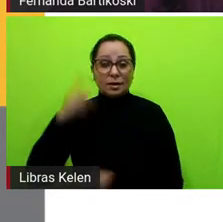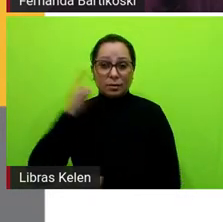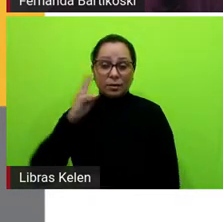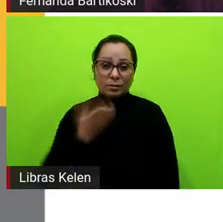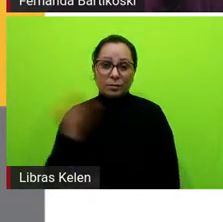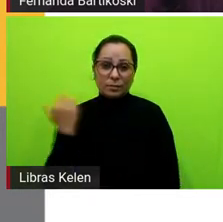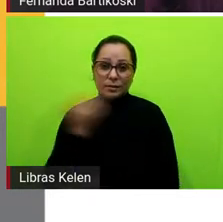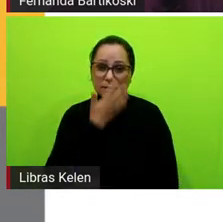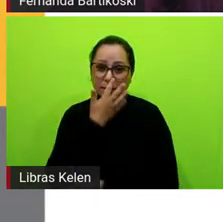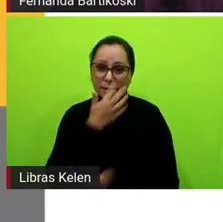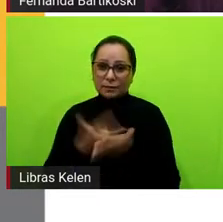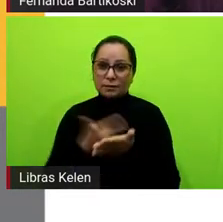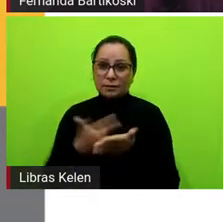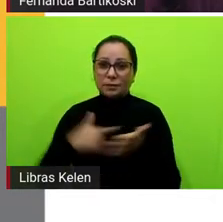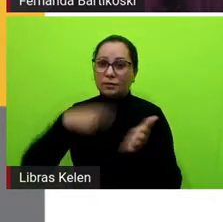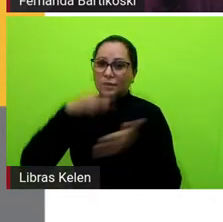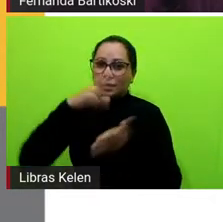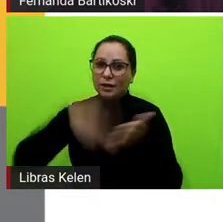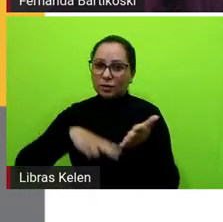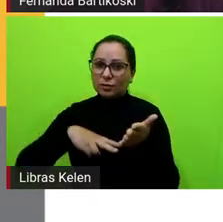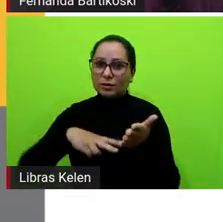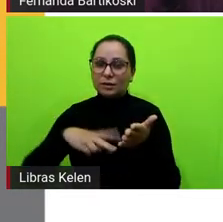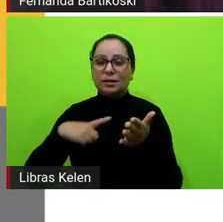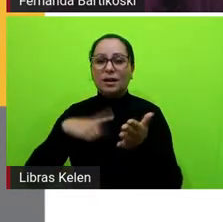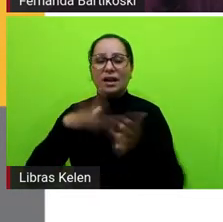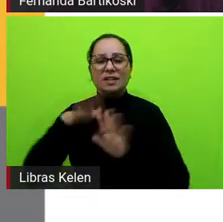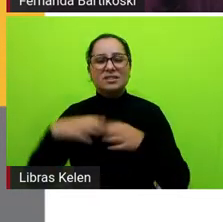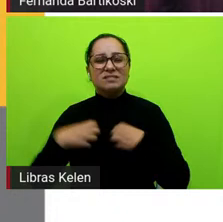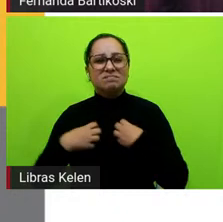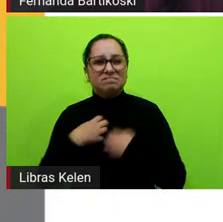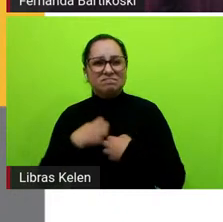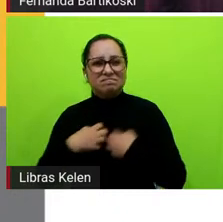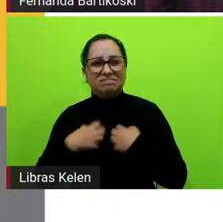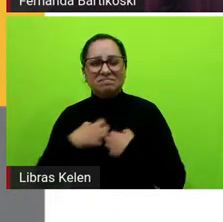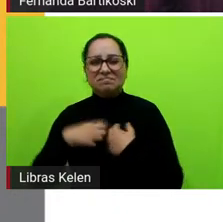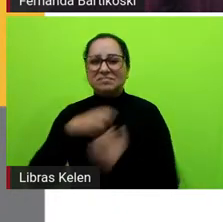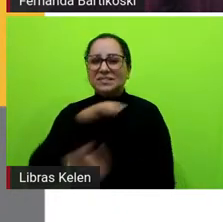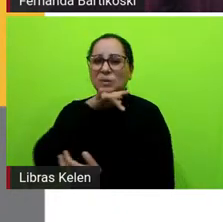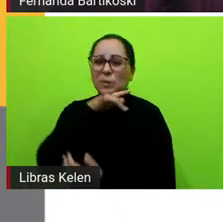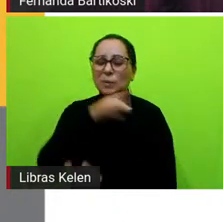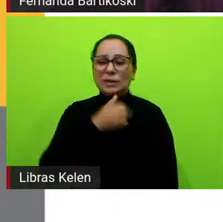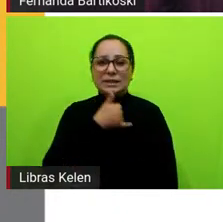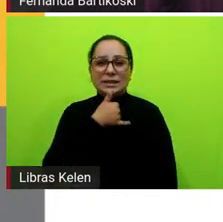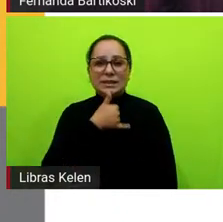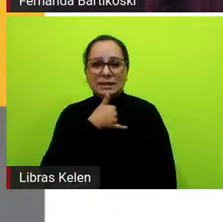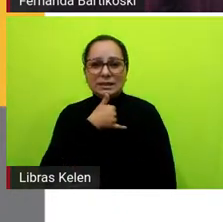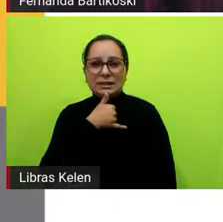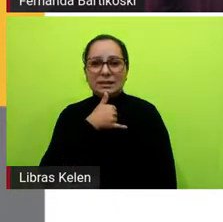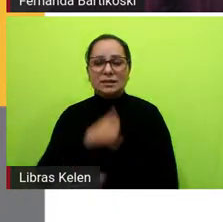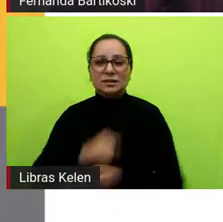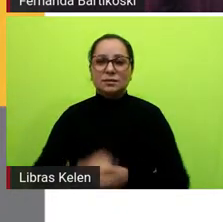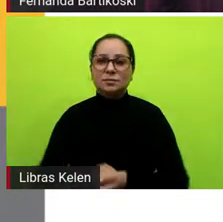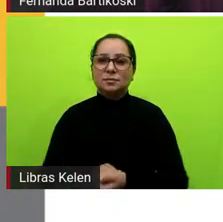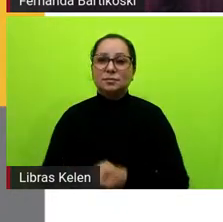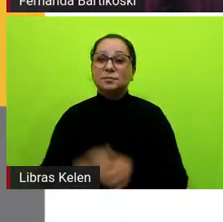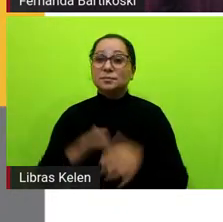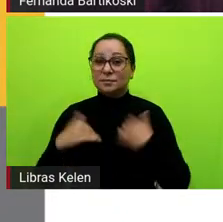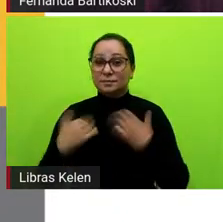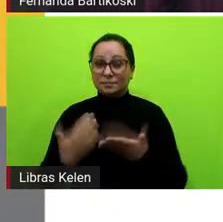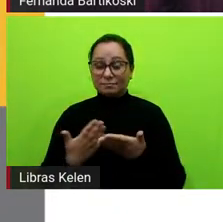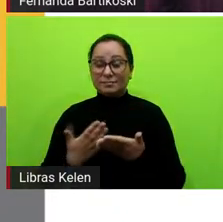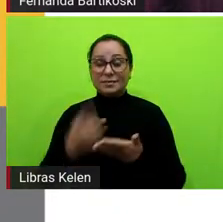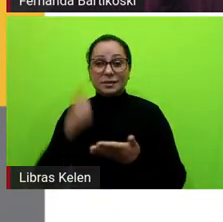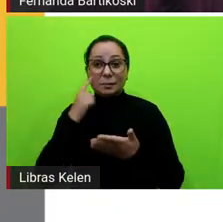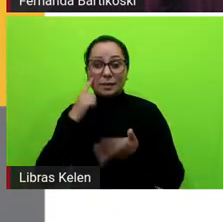obras que eu li que causaram angústia que causaram tristeza né então quando a gente fala de